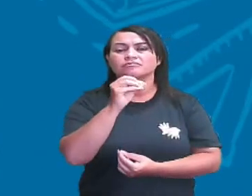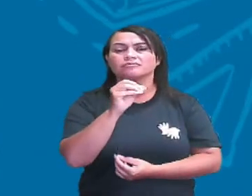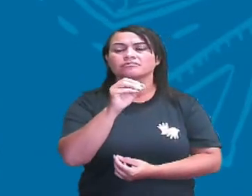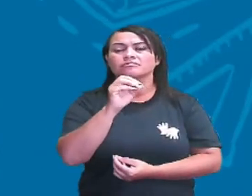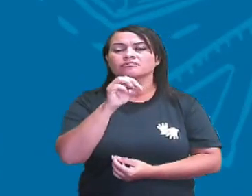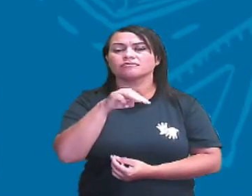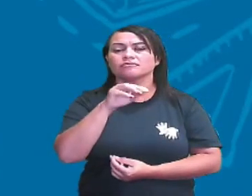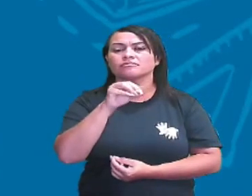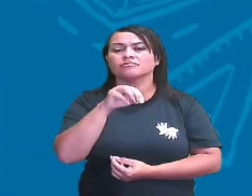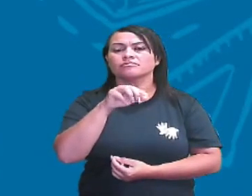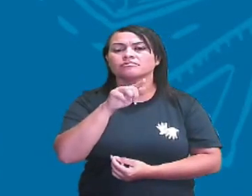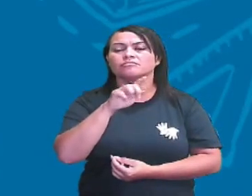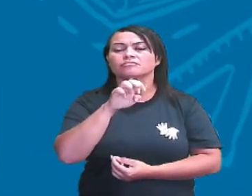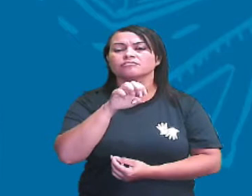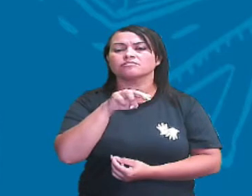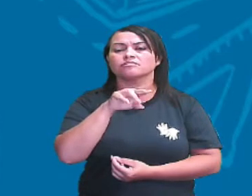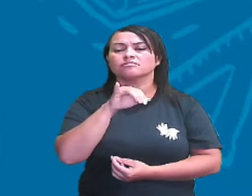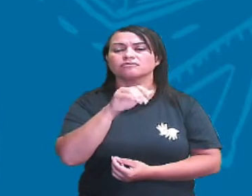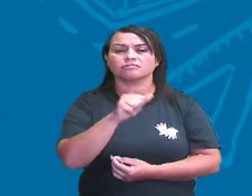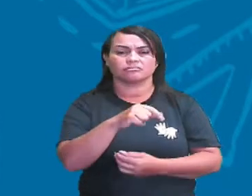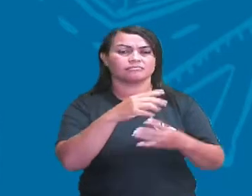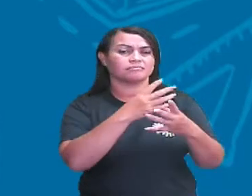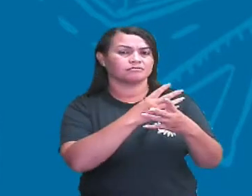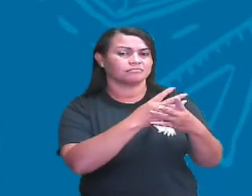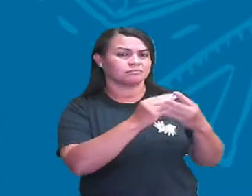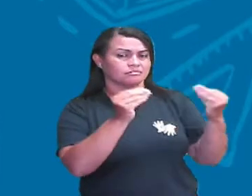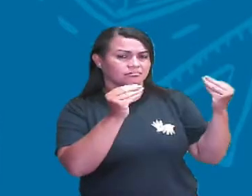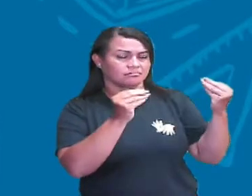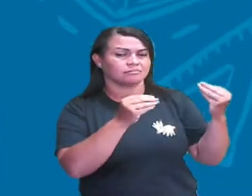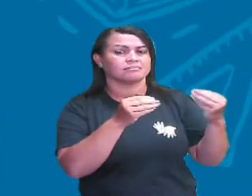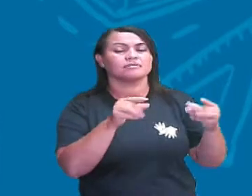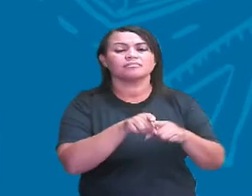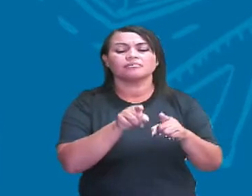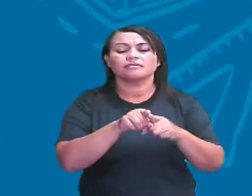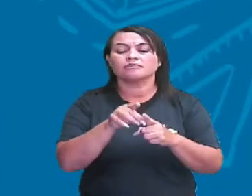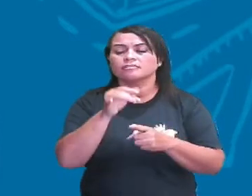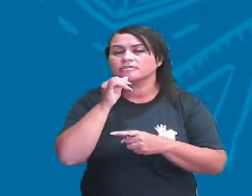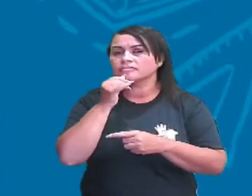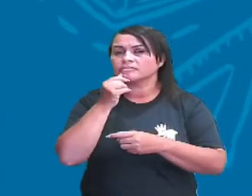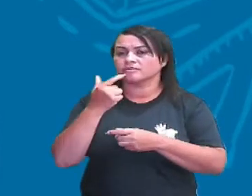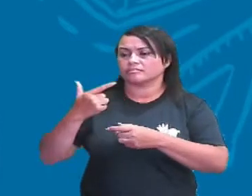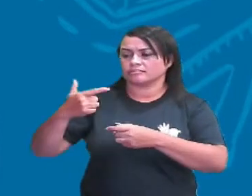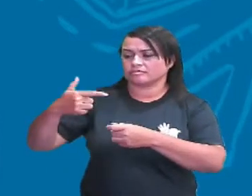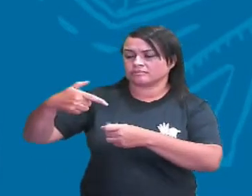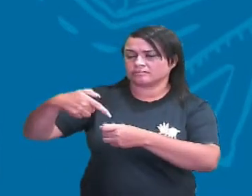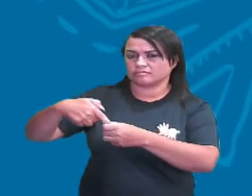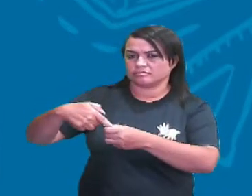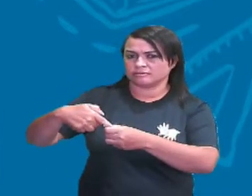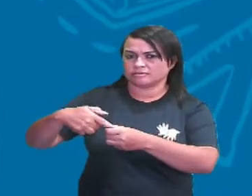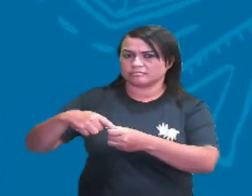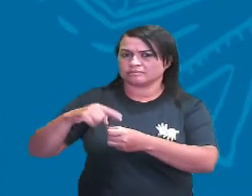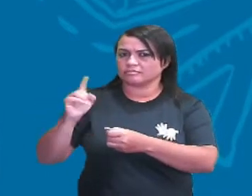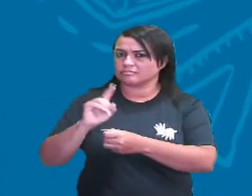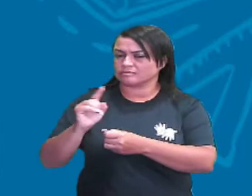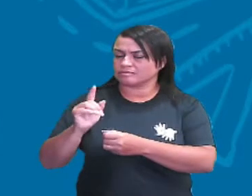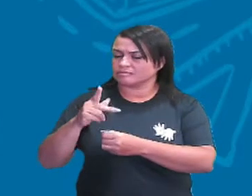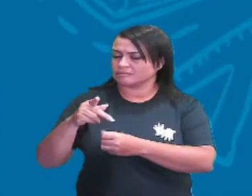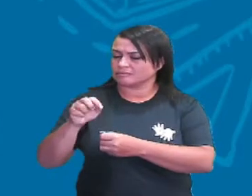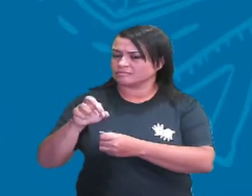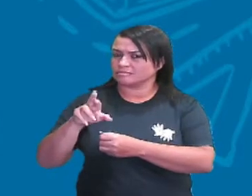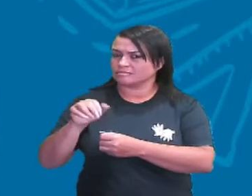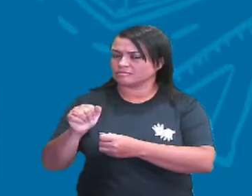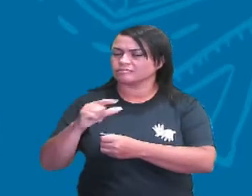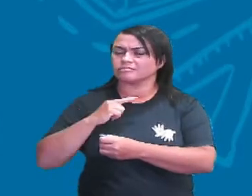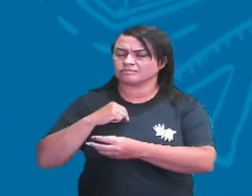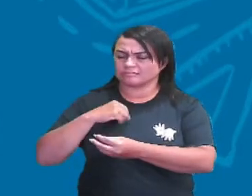Outro exemplo também é a gasolina. A gasolina não é uma substância pura. Ela mistura diversas substâncias, com